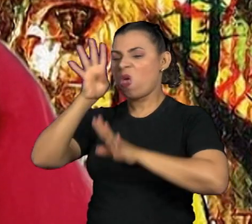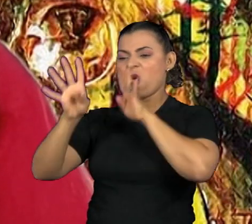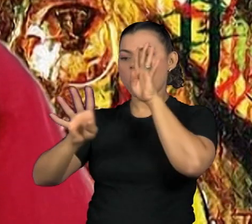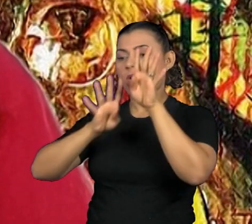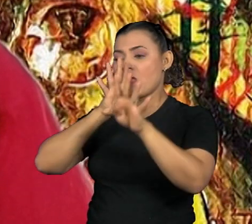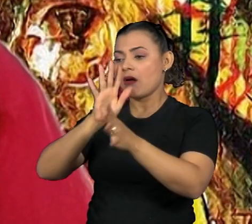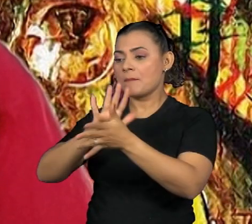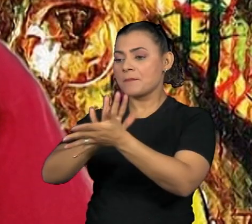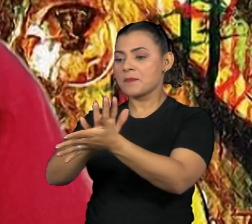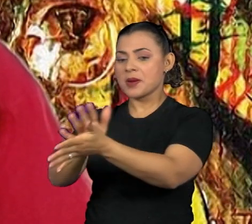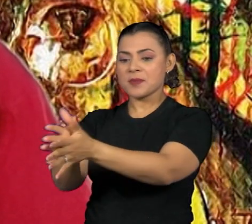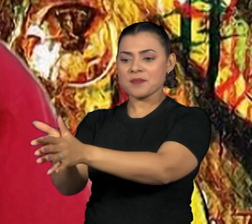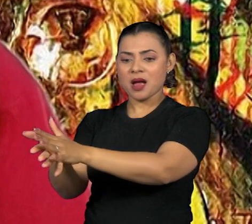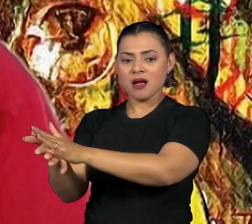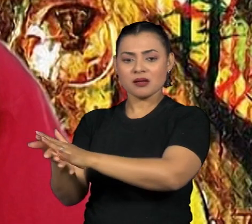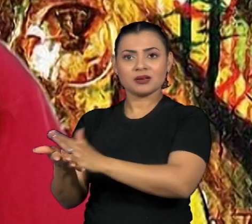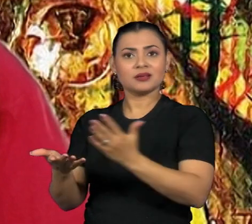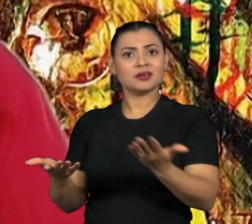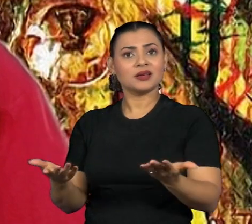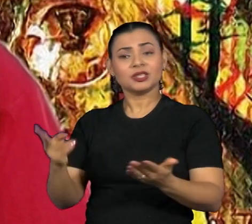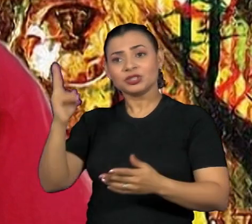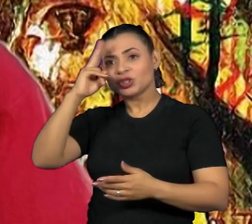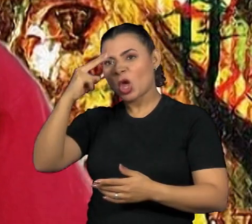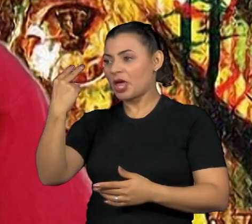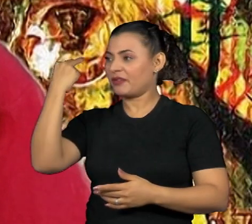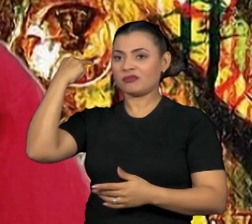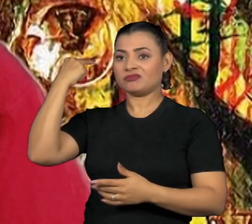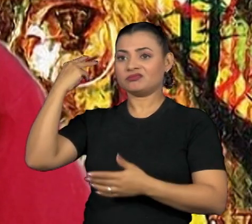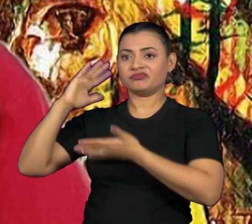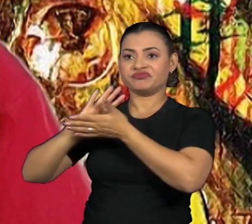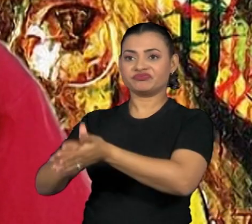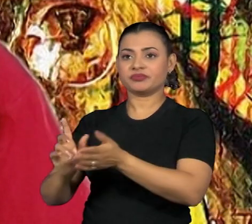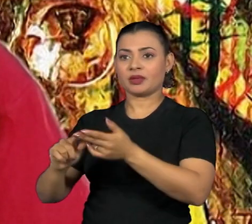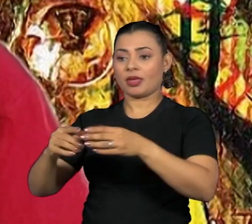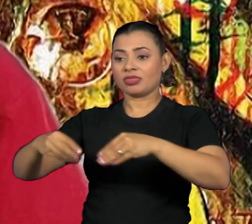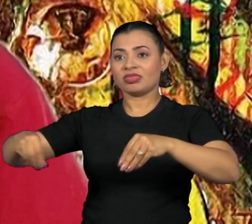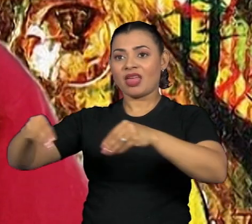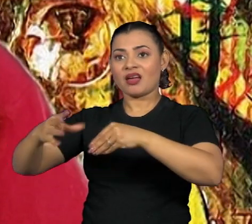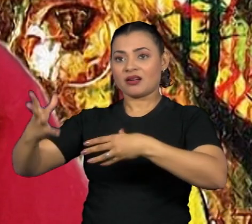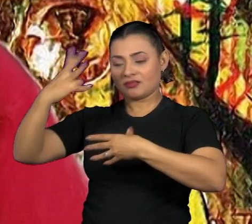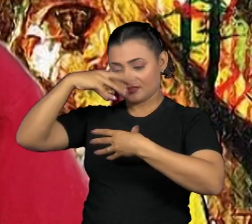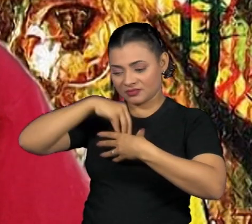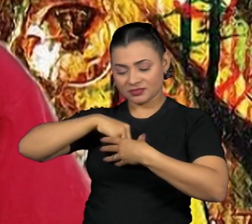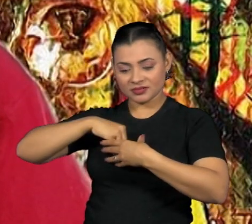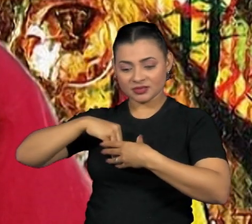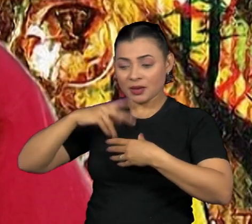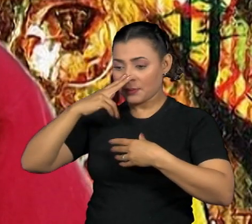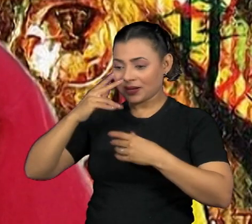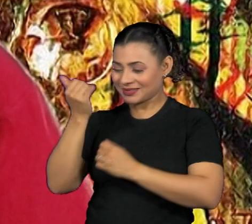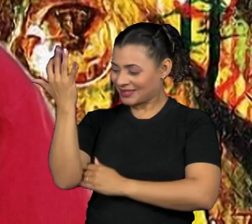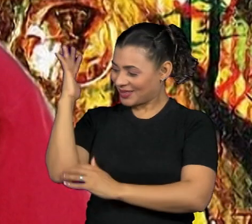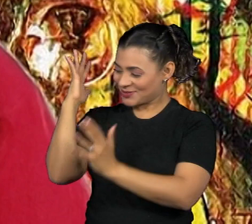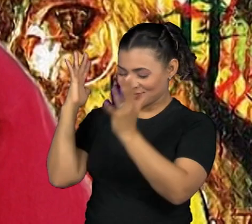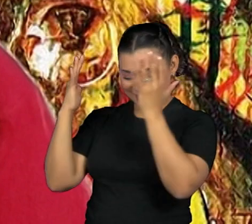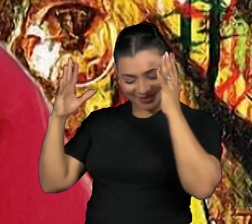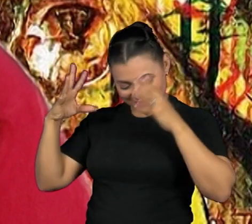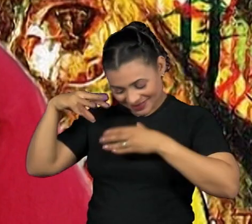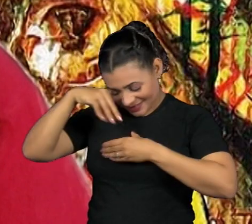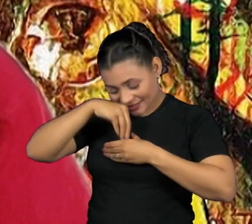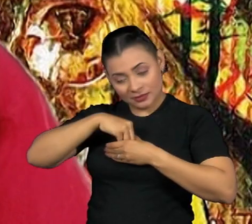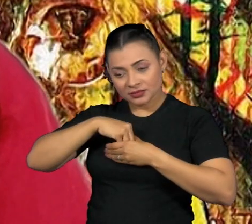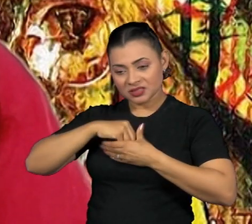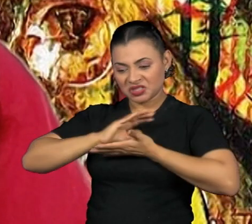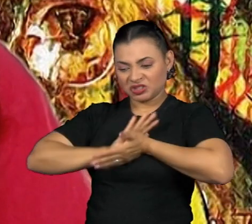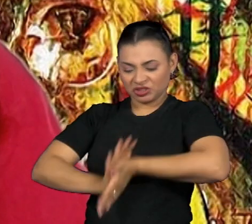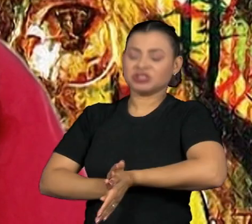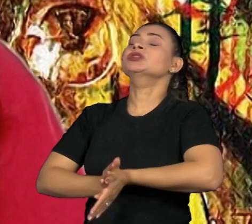vem matando tudo que a gente tem de terra dentro de nós. Então, são palavras que são criadas pelas pessoas,